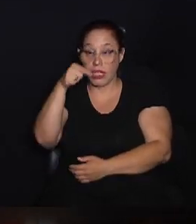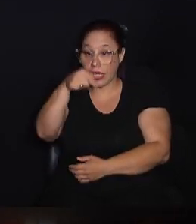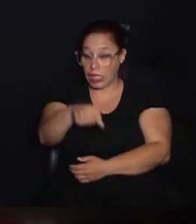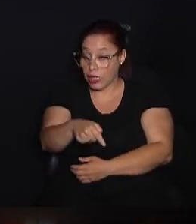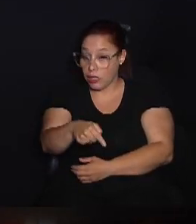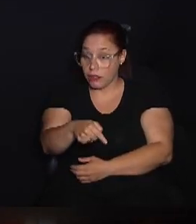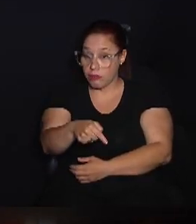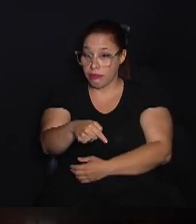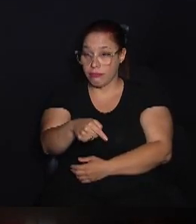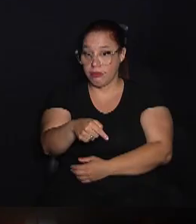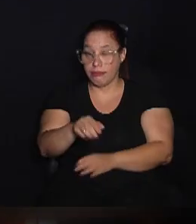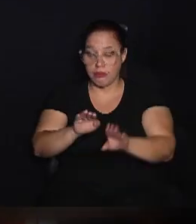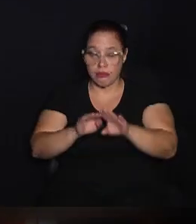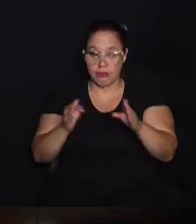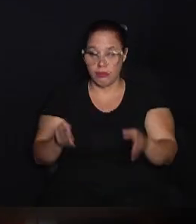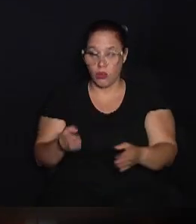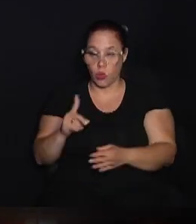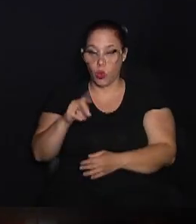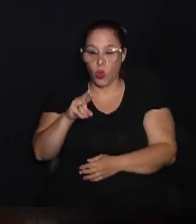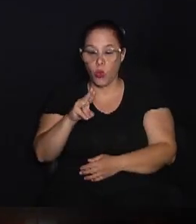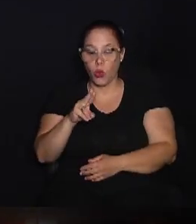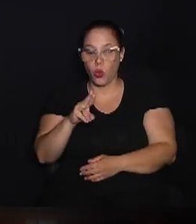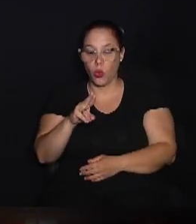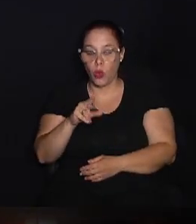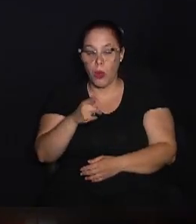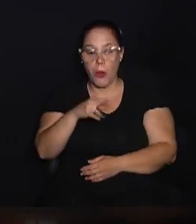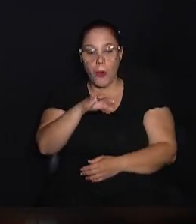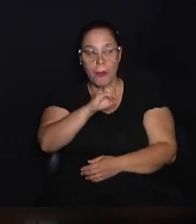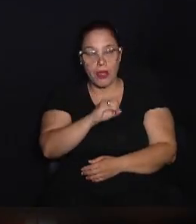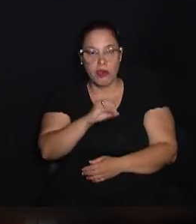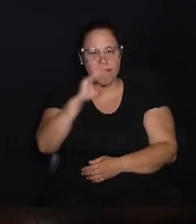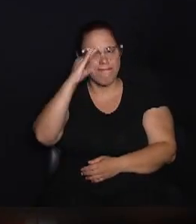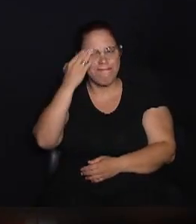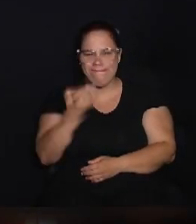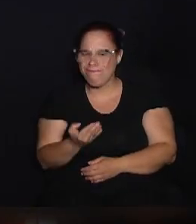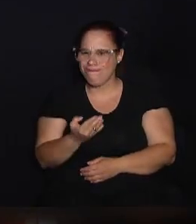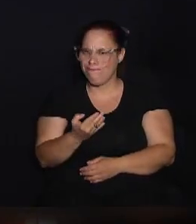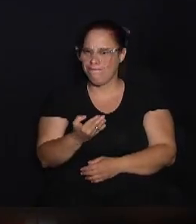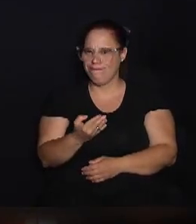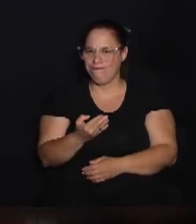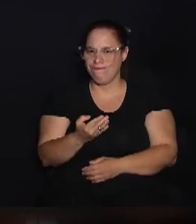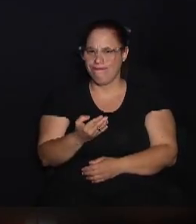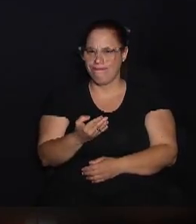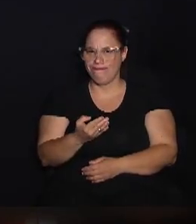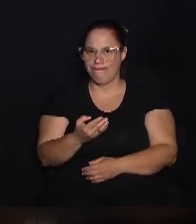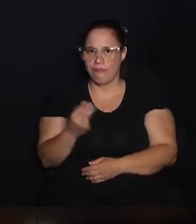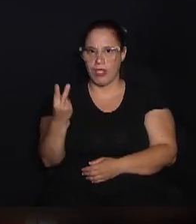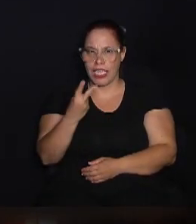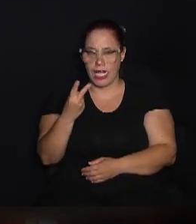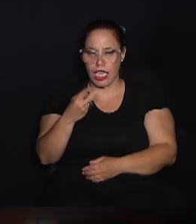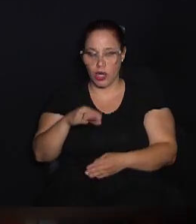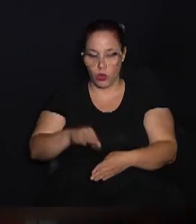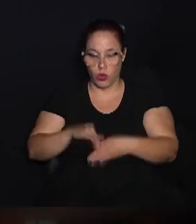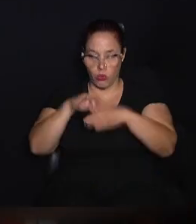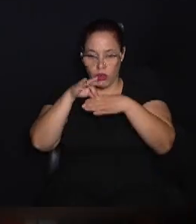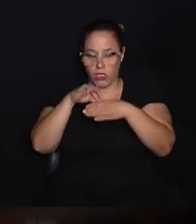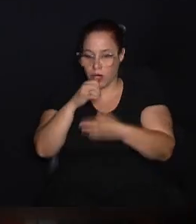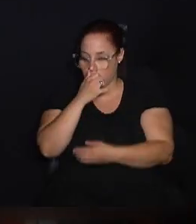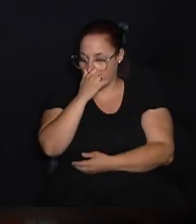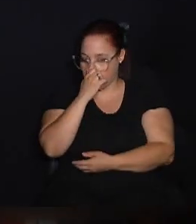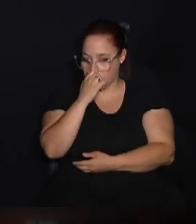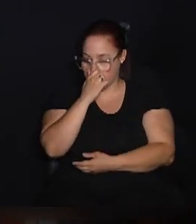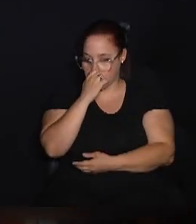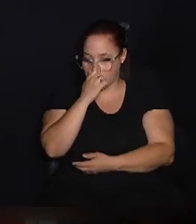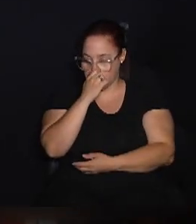deles estão aqui na mesa. O Du, o Pedro, que eu tive a honra de ser seu segundo vice-presidente,